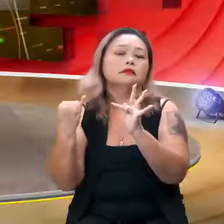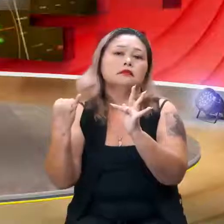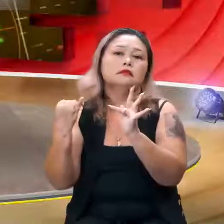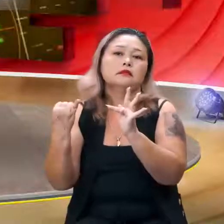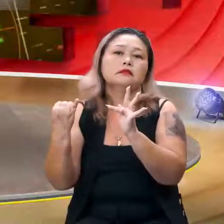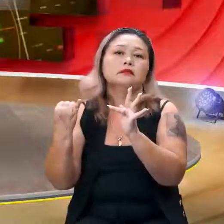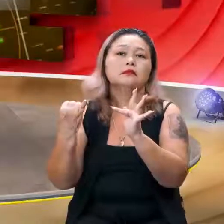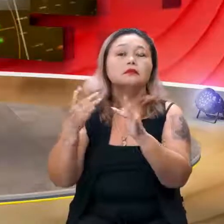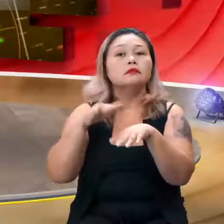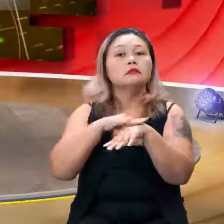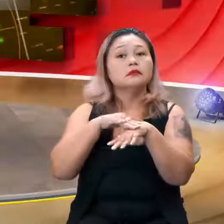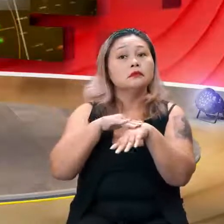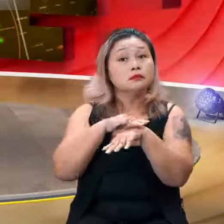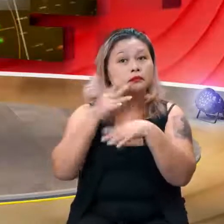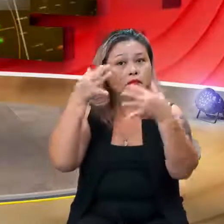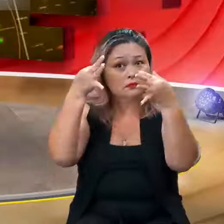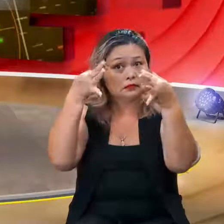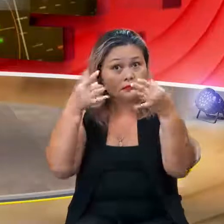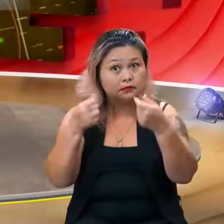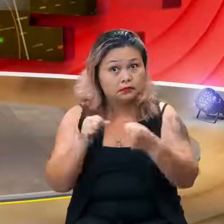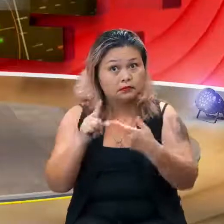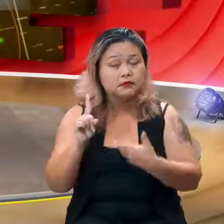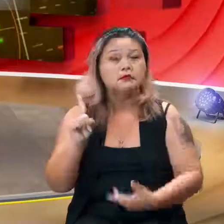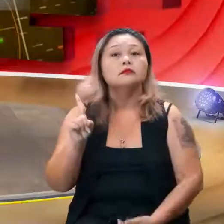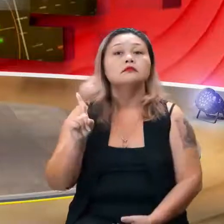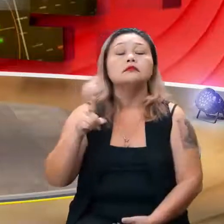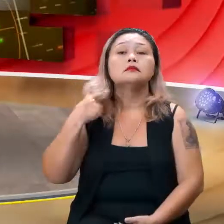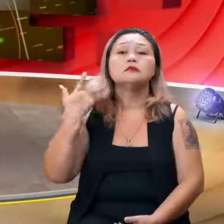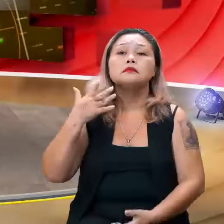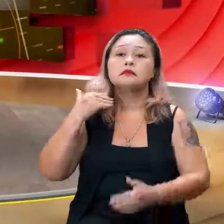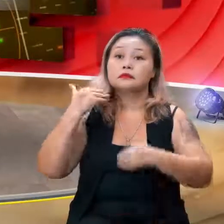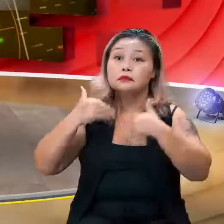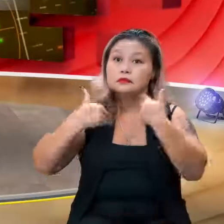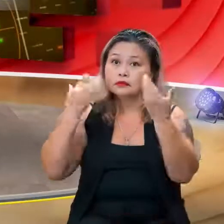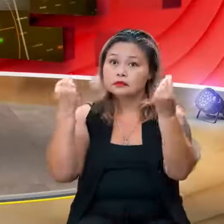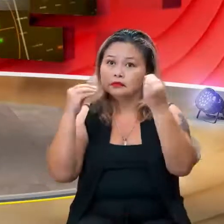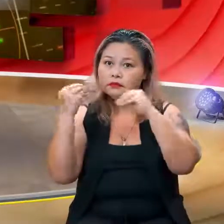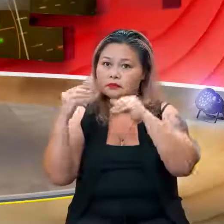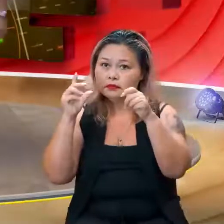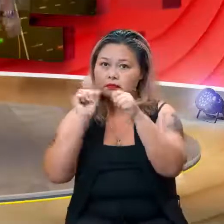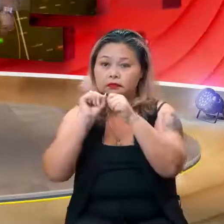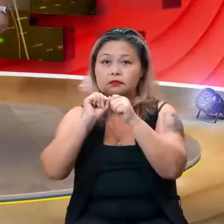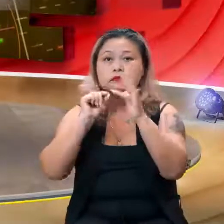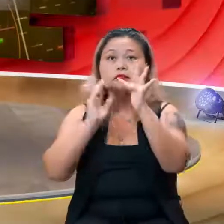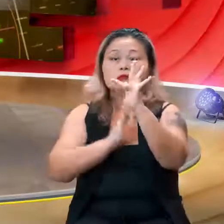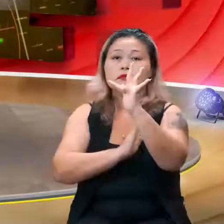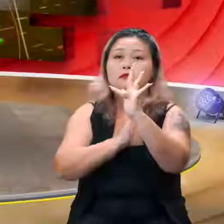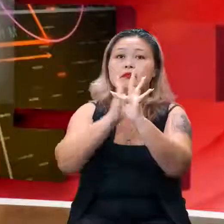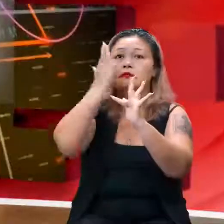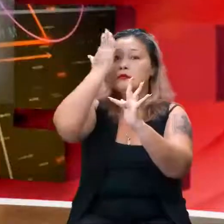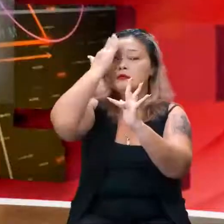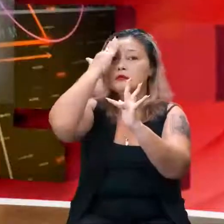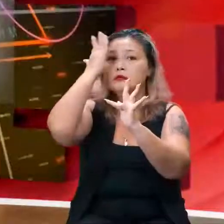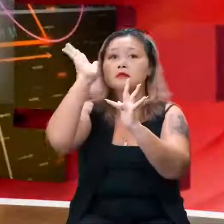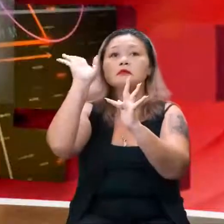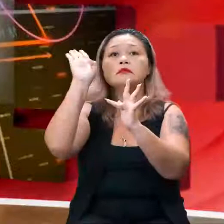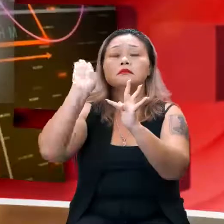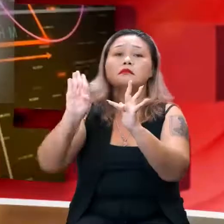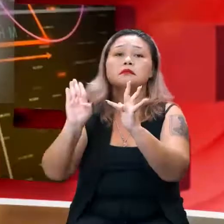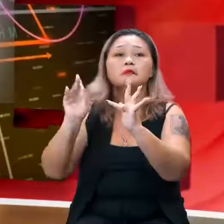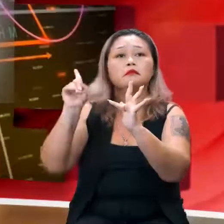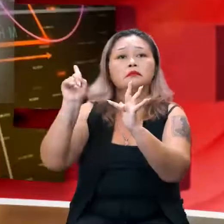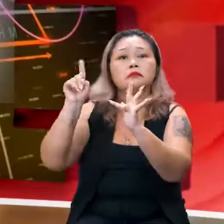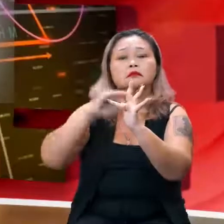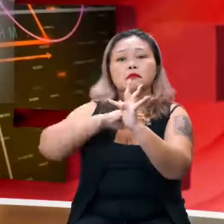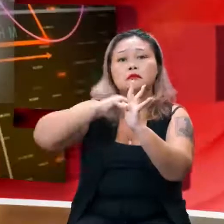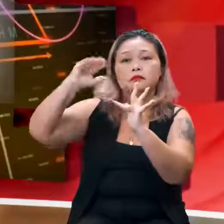conversar aqui rapidinho, só uns detalhes. Para construir o gráfico, você precisa saber do valor do B, tá lá, marcamos